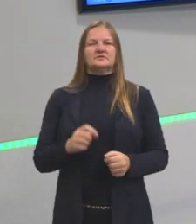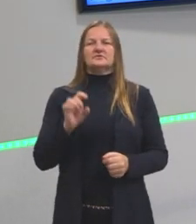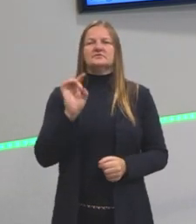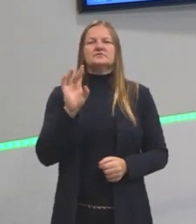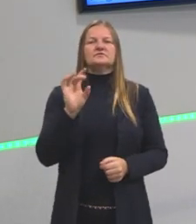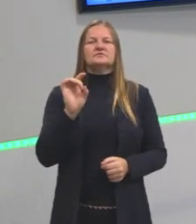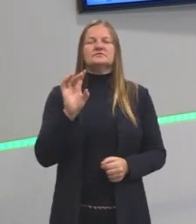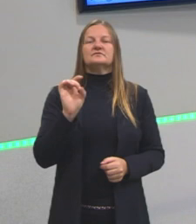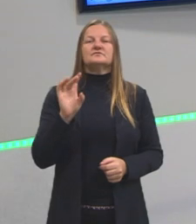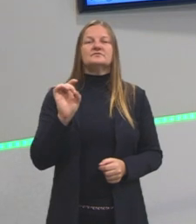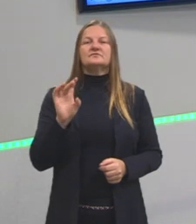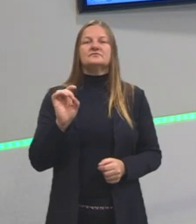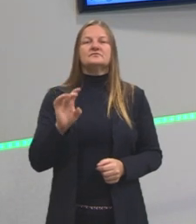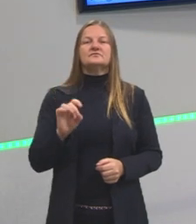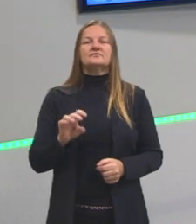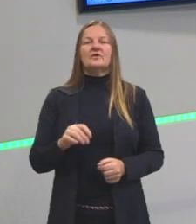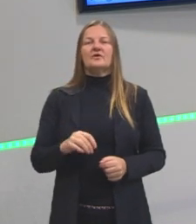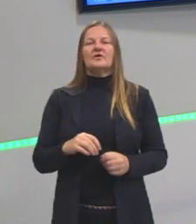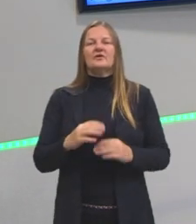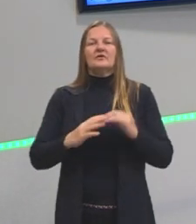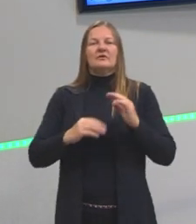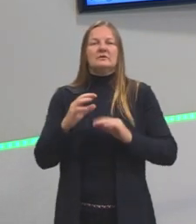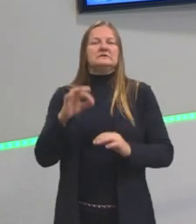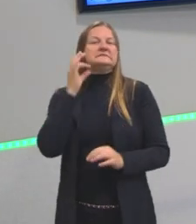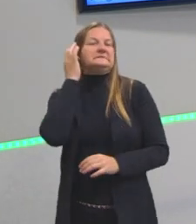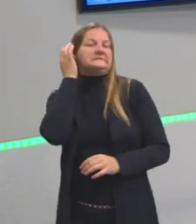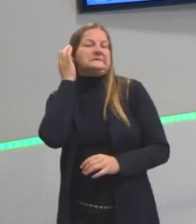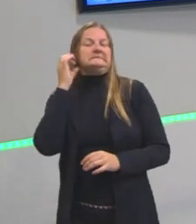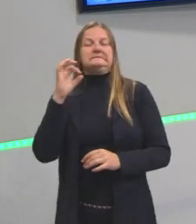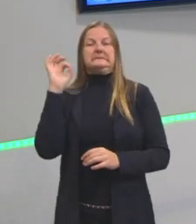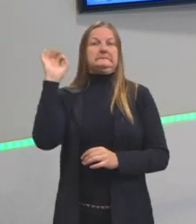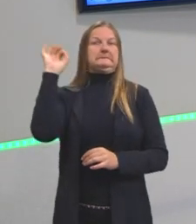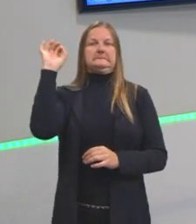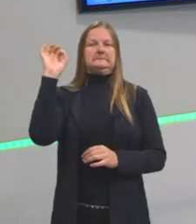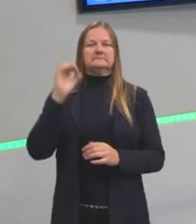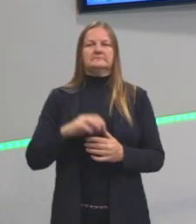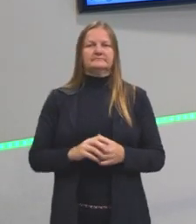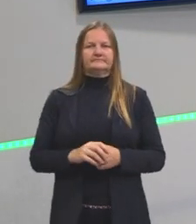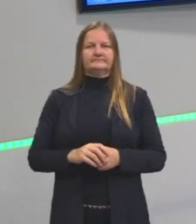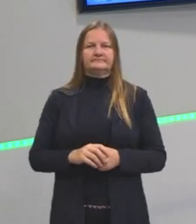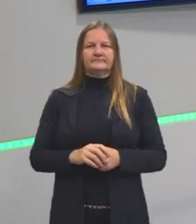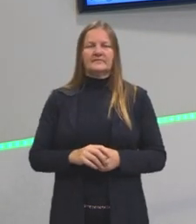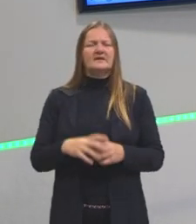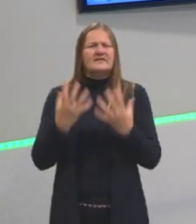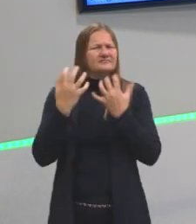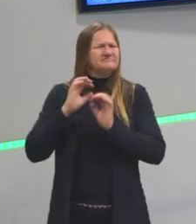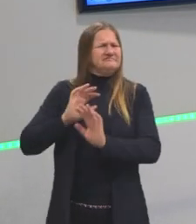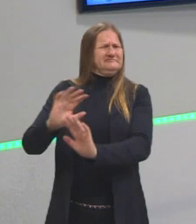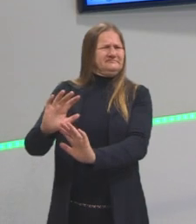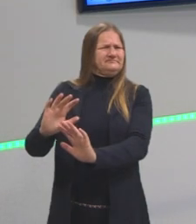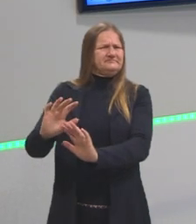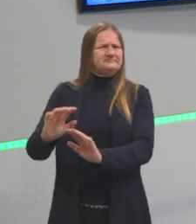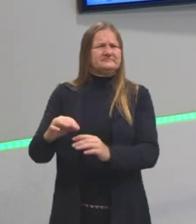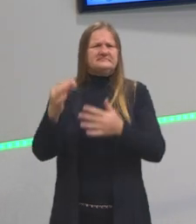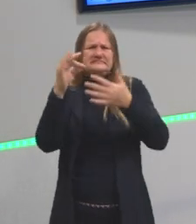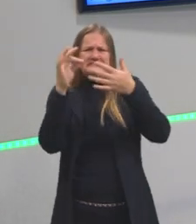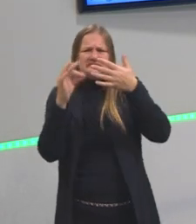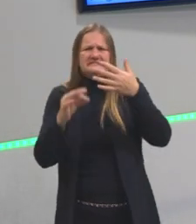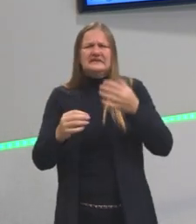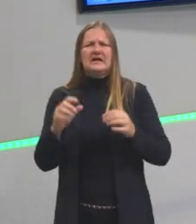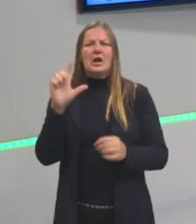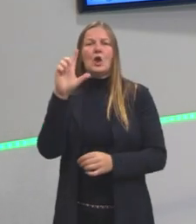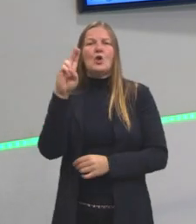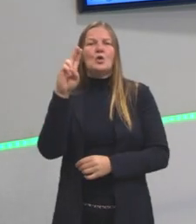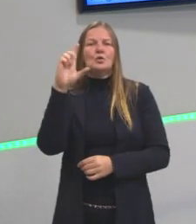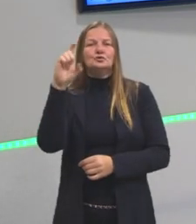coisas terrenas e muito exaltadas. Não querem saber dessa riqueza de detalhes, desse luxo,